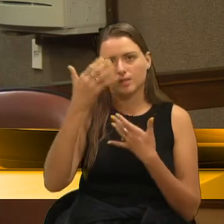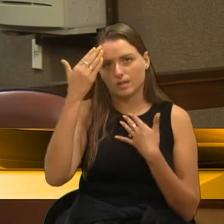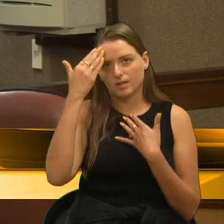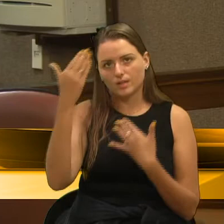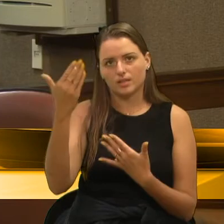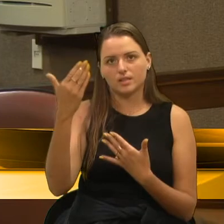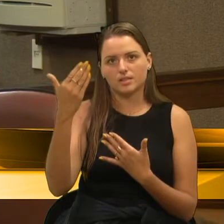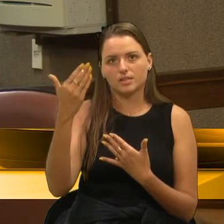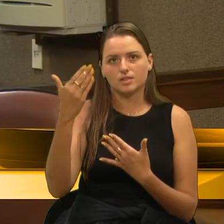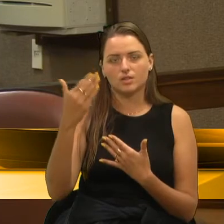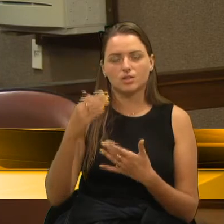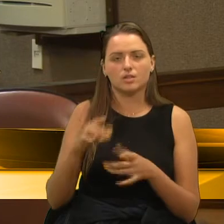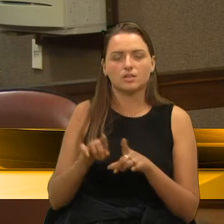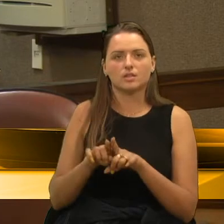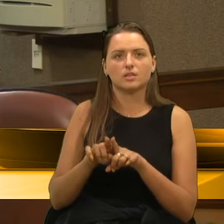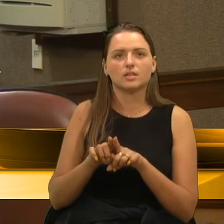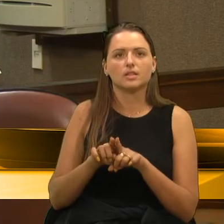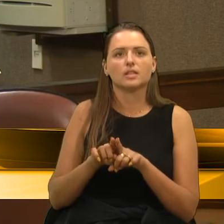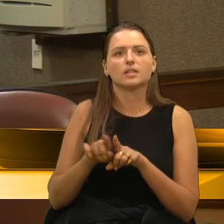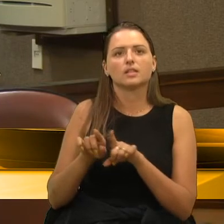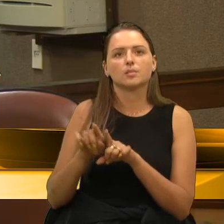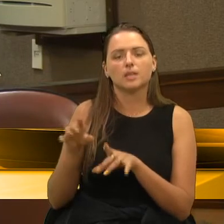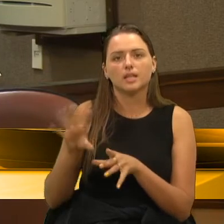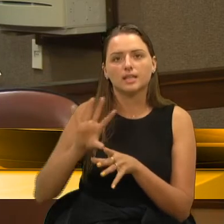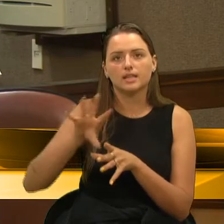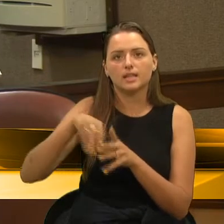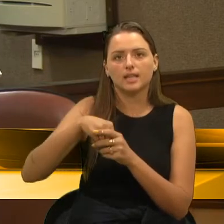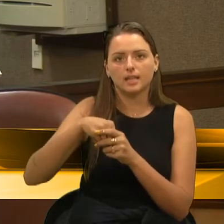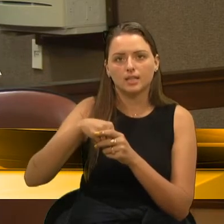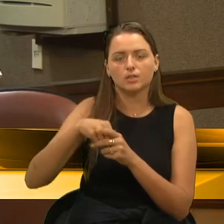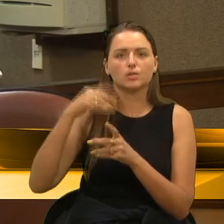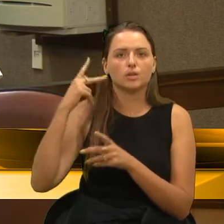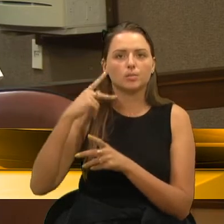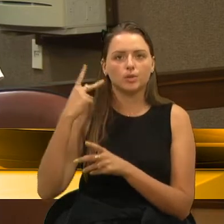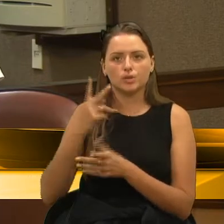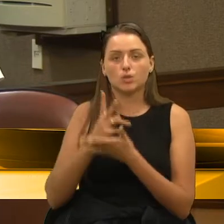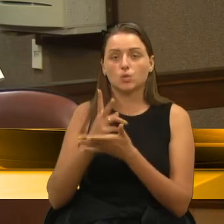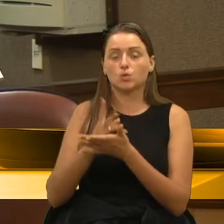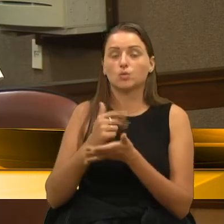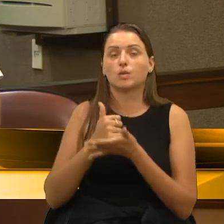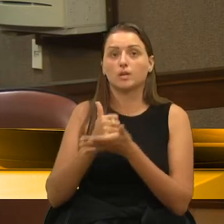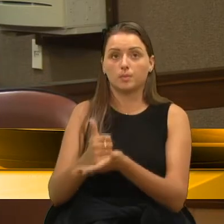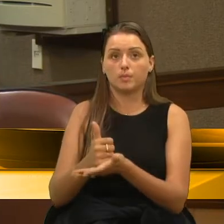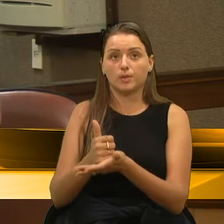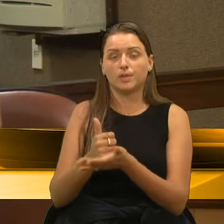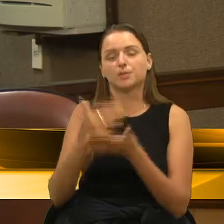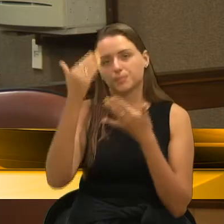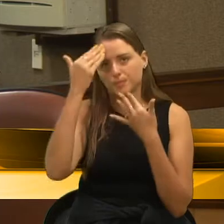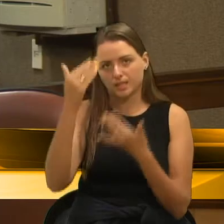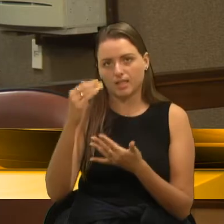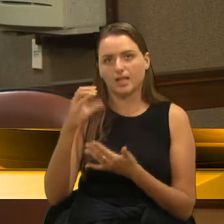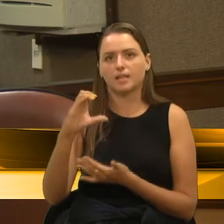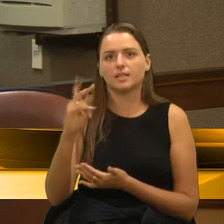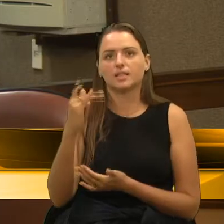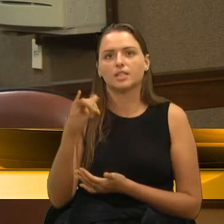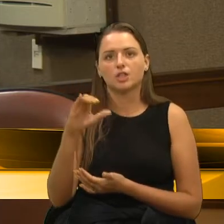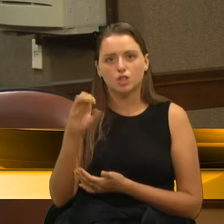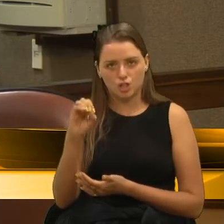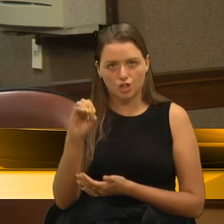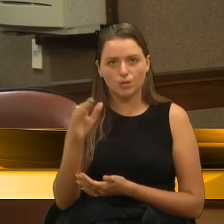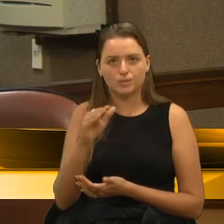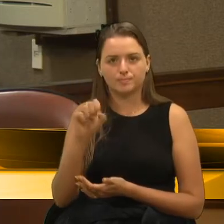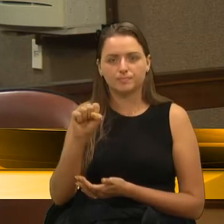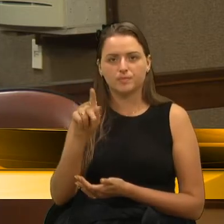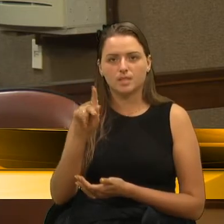que além de estar nos bastidores da política de Caxias, continua contribuindo e muito. Muito obrigado, Chico, por